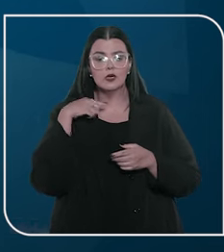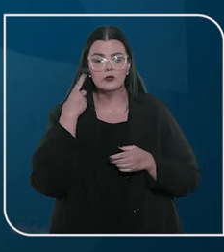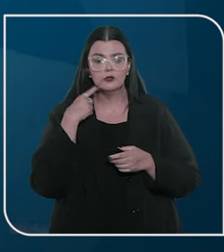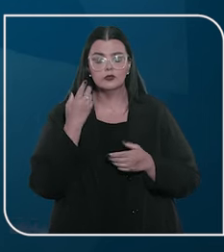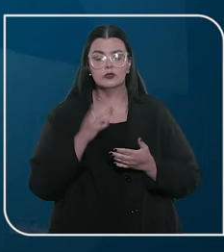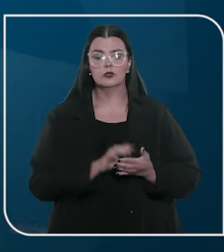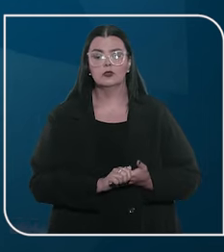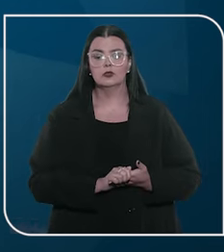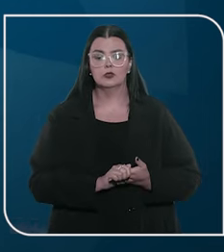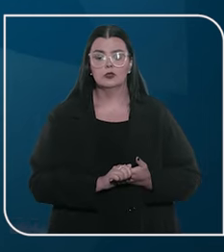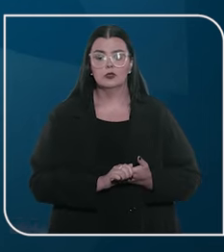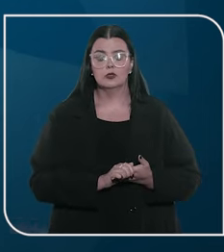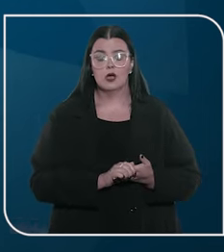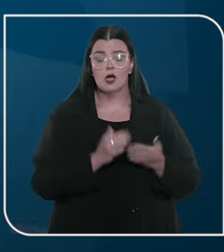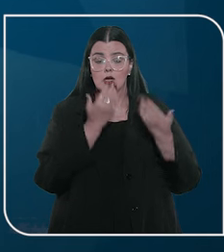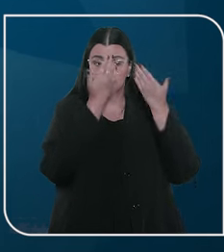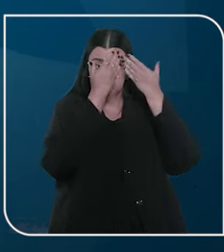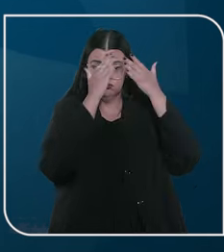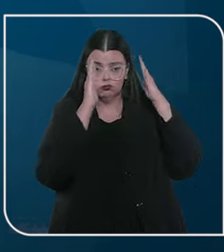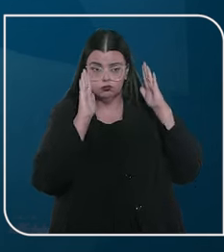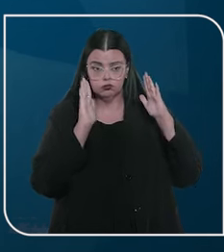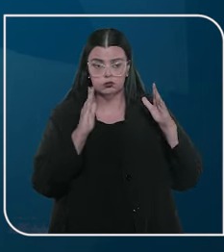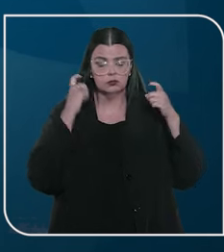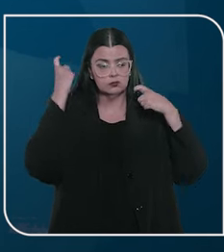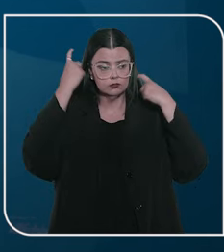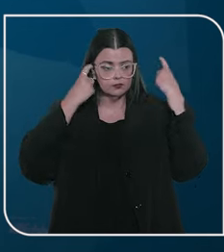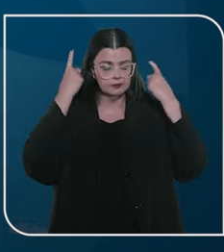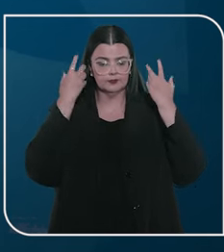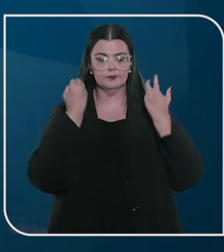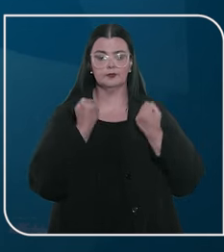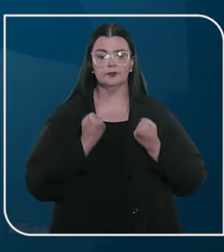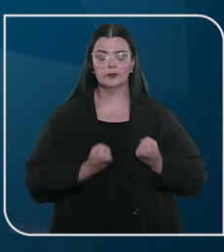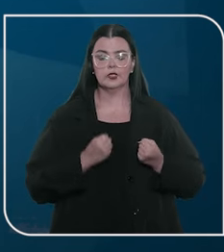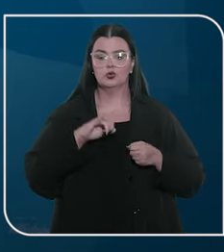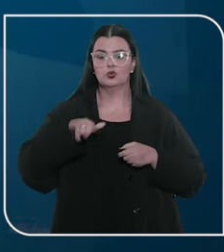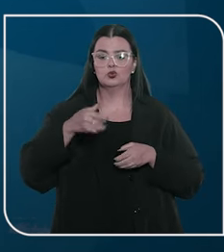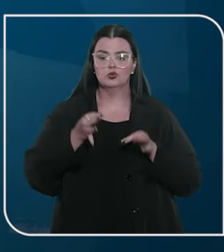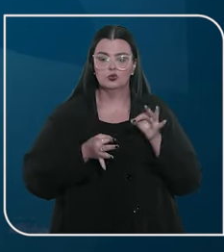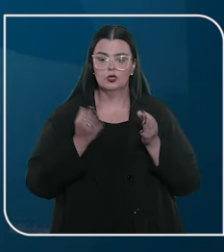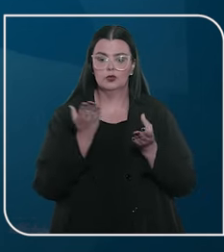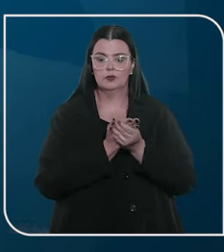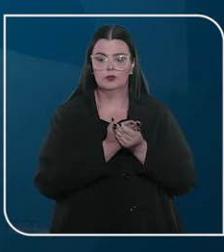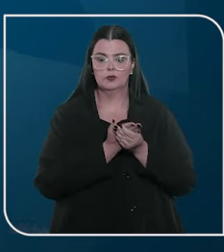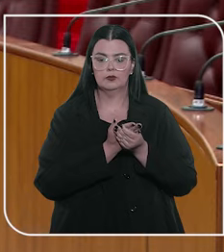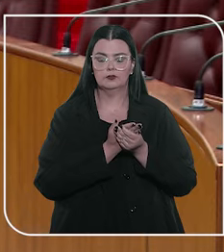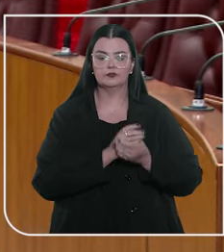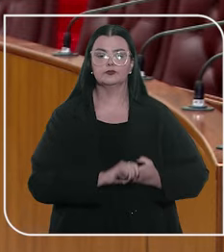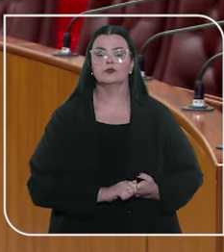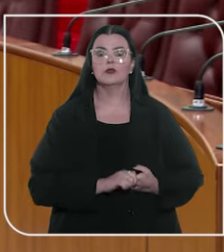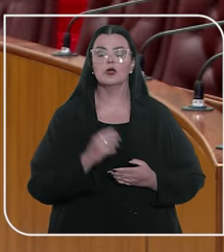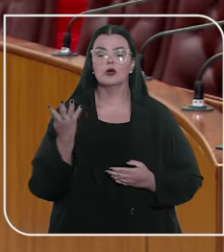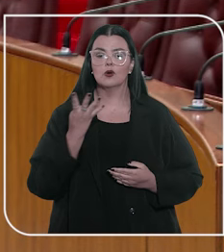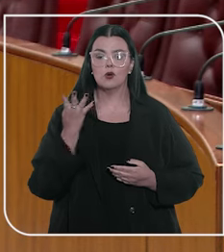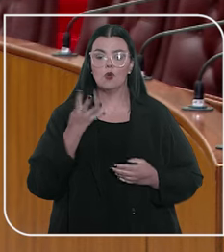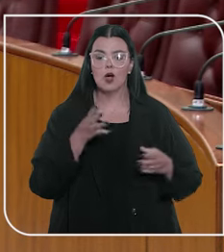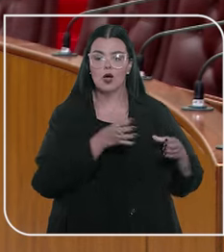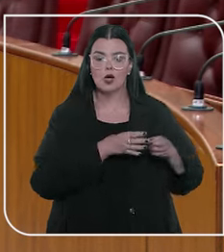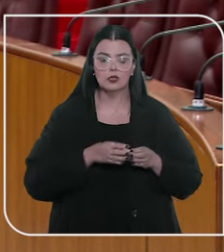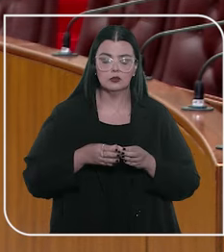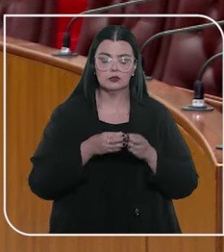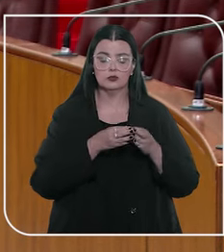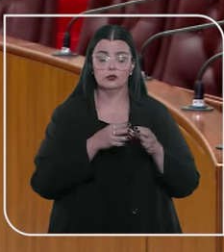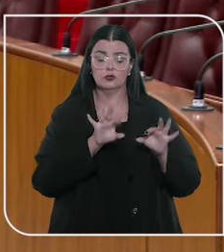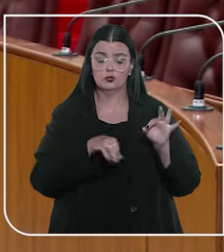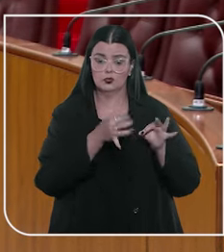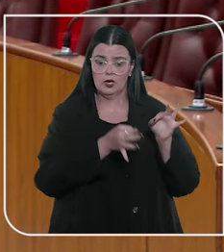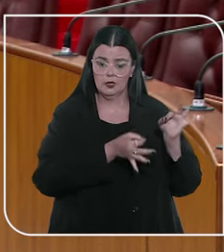parte, tenham a cabeça lá no Rio Grande do Sul de estar aqui preocupados com os julgamentos de processos. A orientação da quarta turma para o